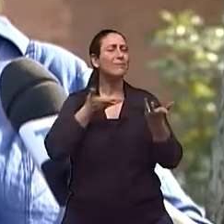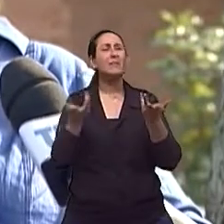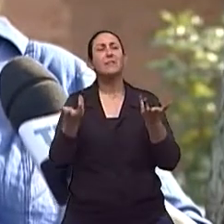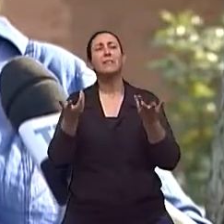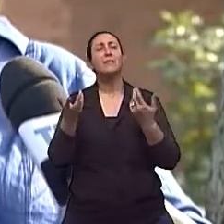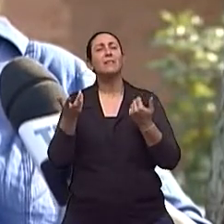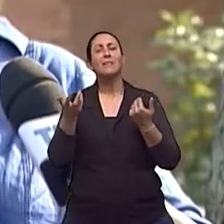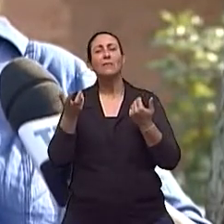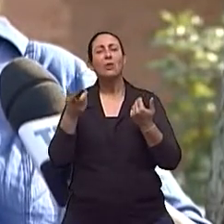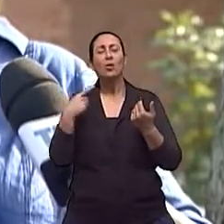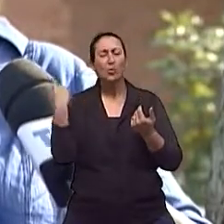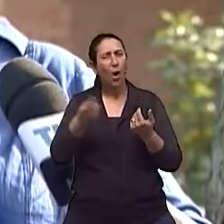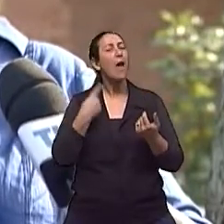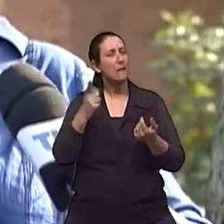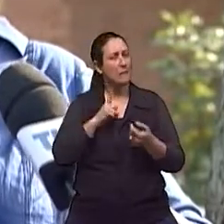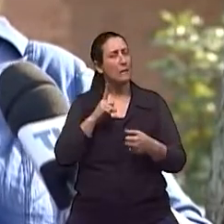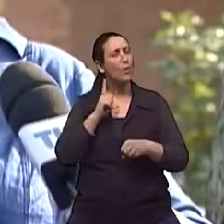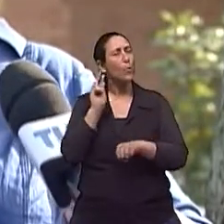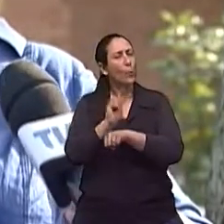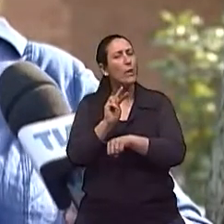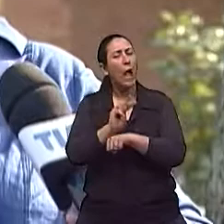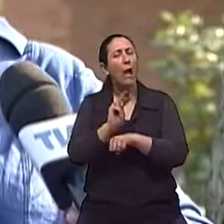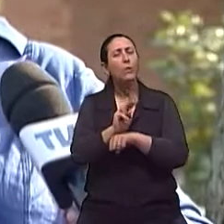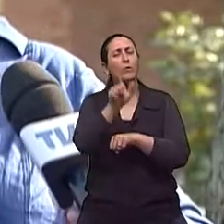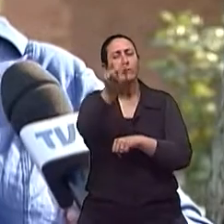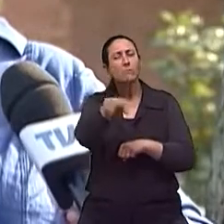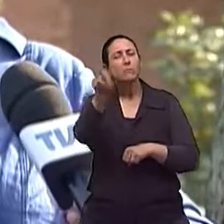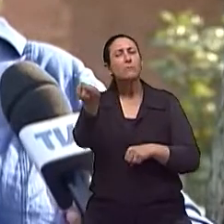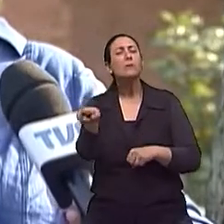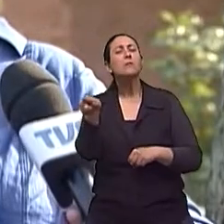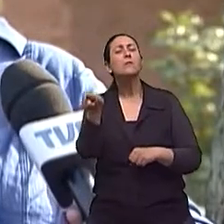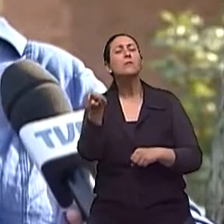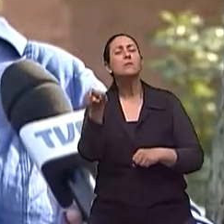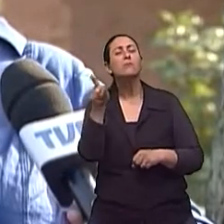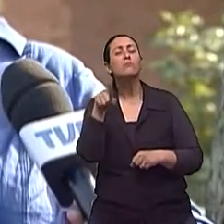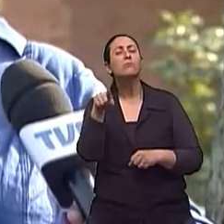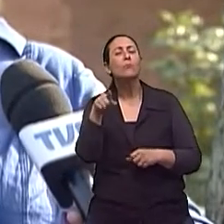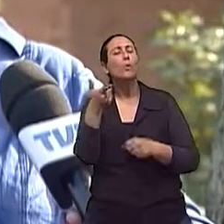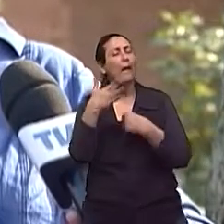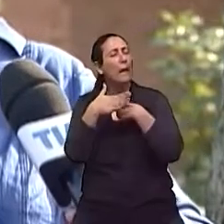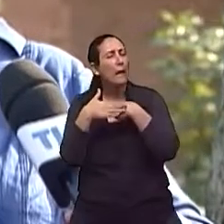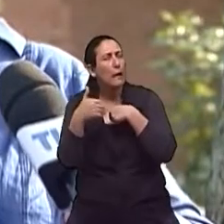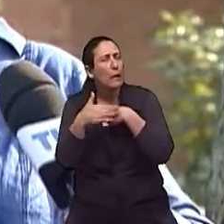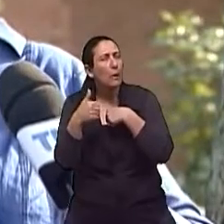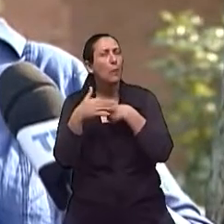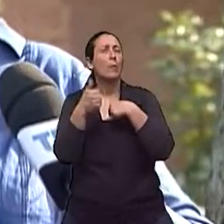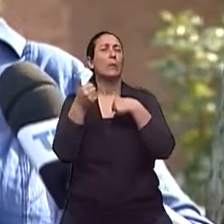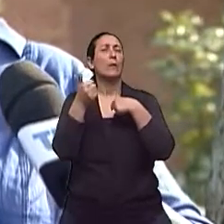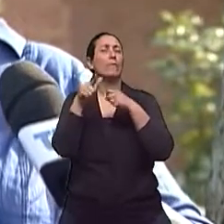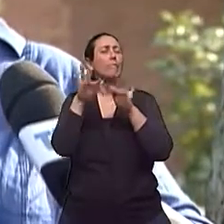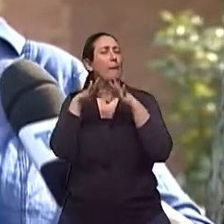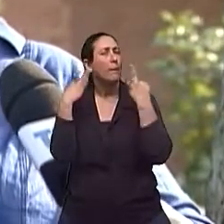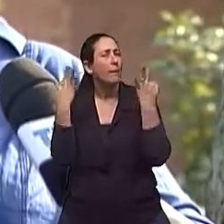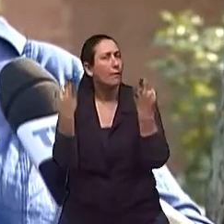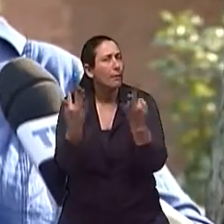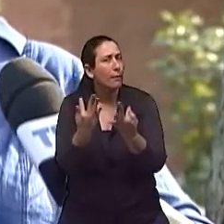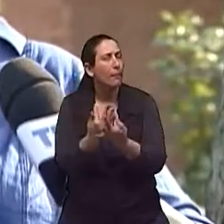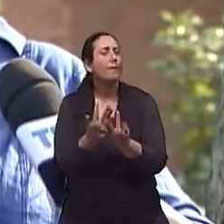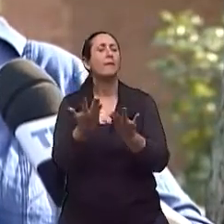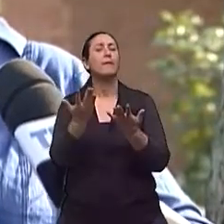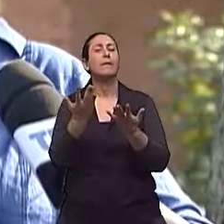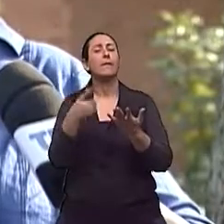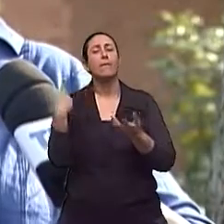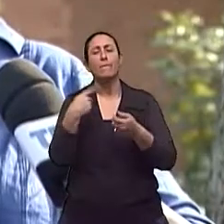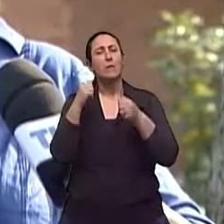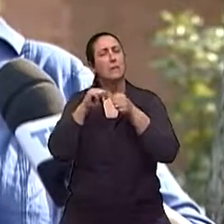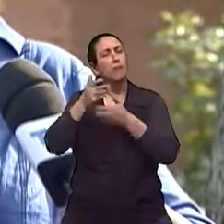Assim, nós temos todo o cuidado com a questão do carinho, da família, de fazer a